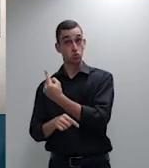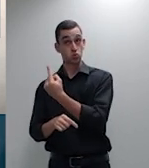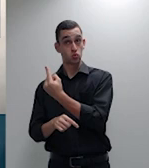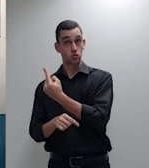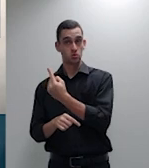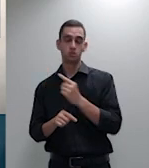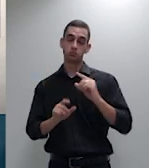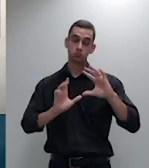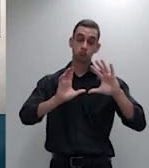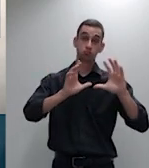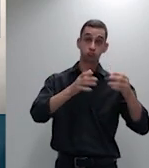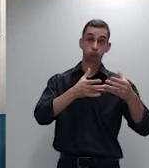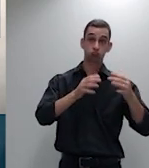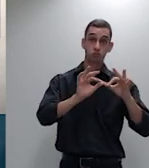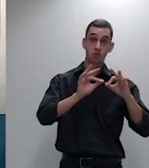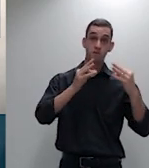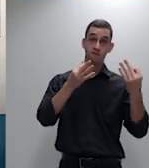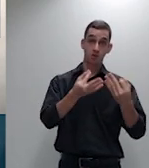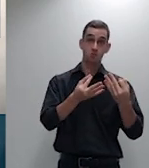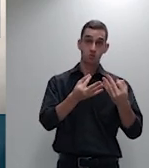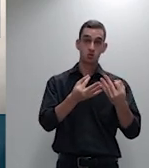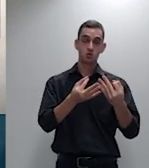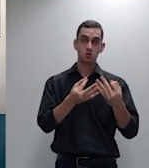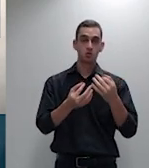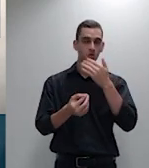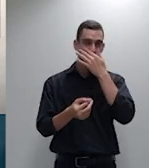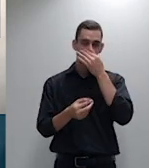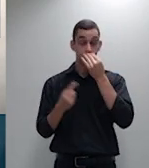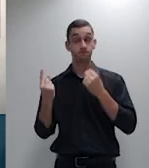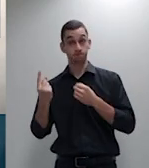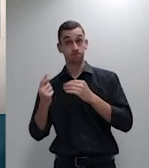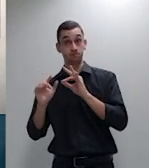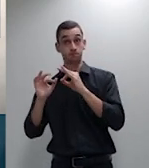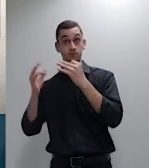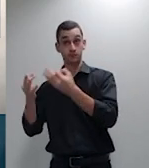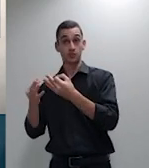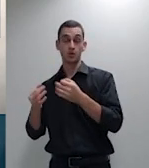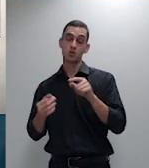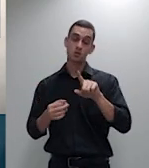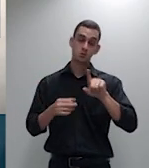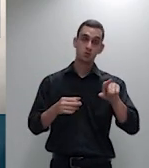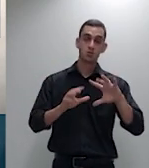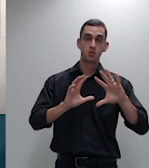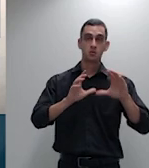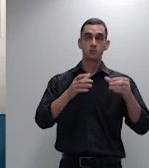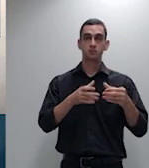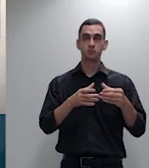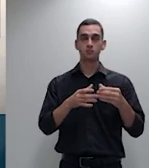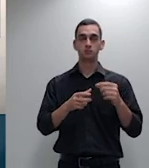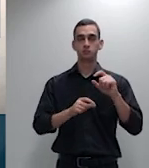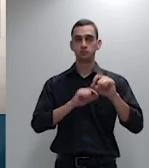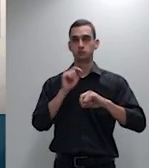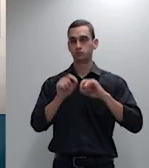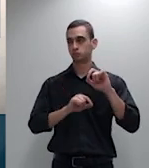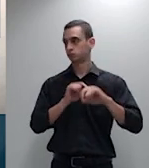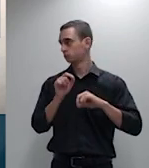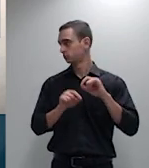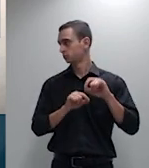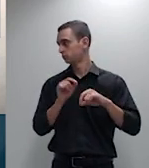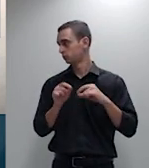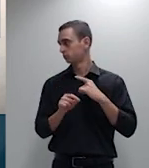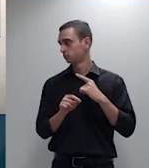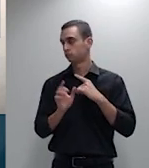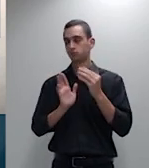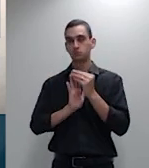planos de saúde coletivos com relação ao tema dos reajustes de preço decorrentes de modificação de faixa